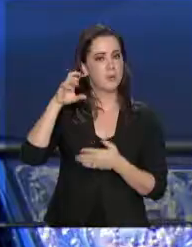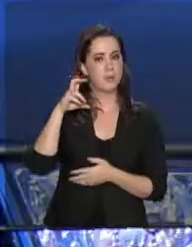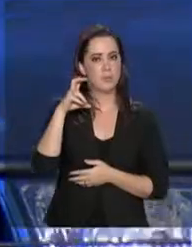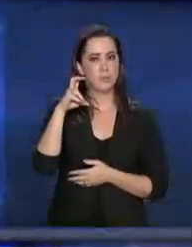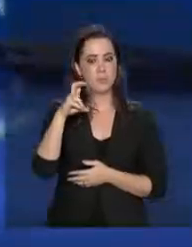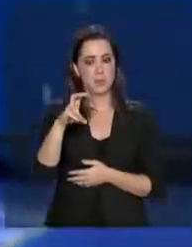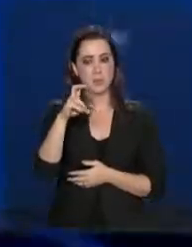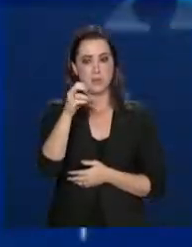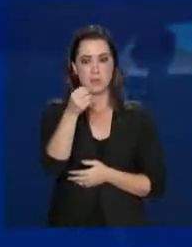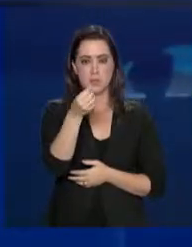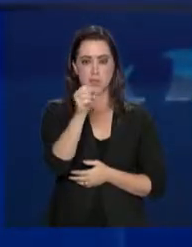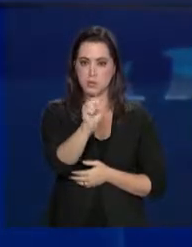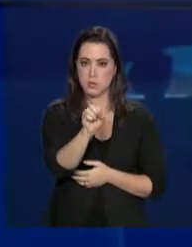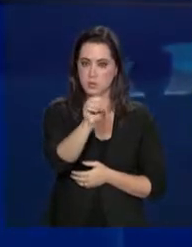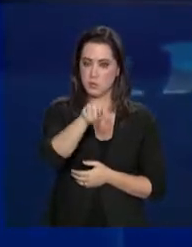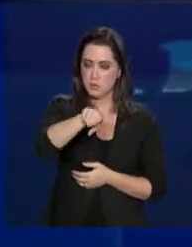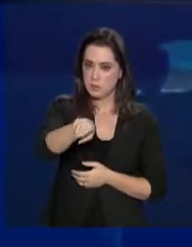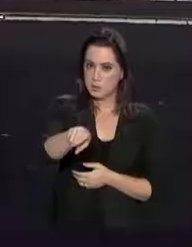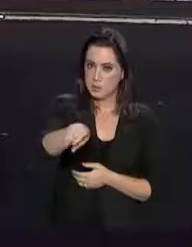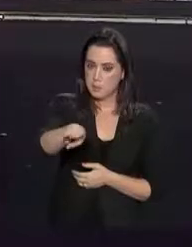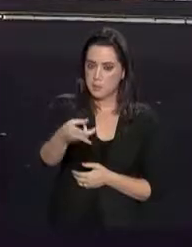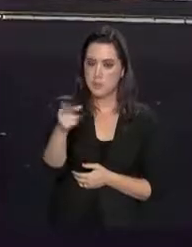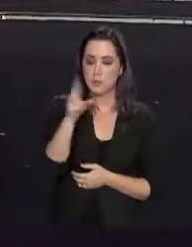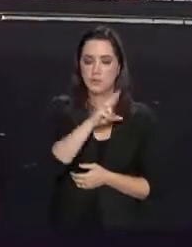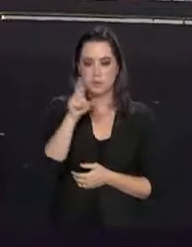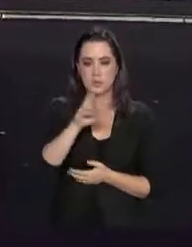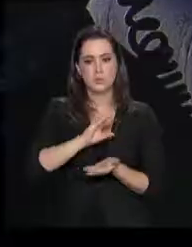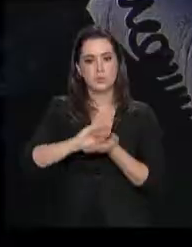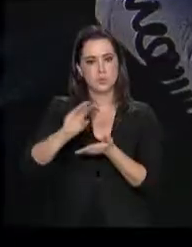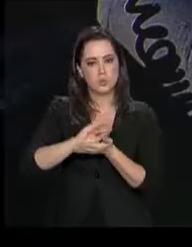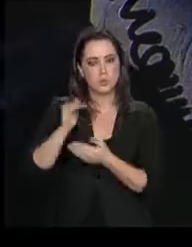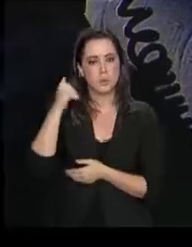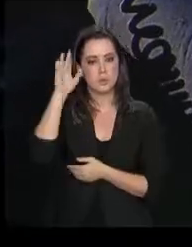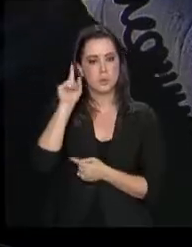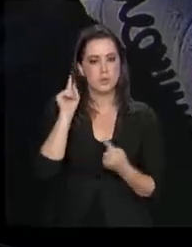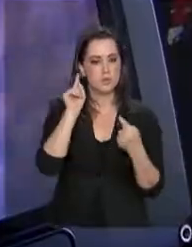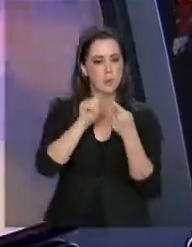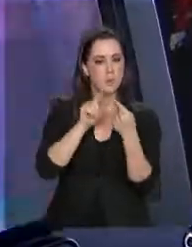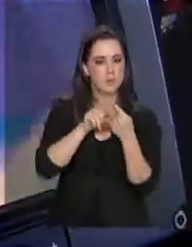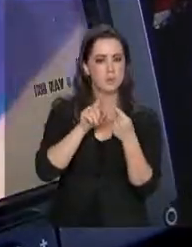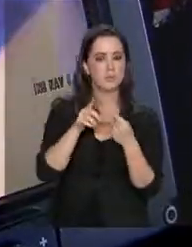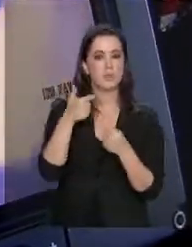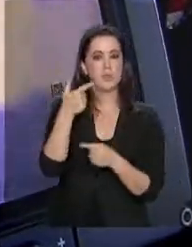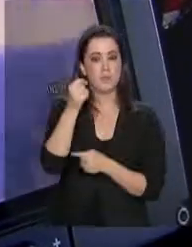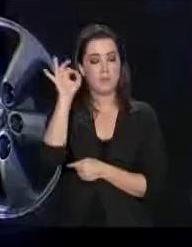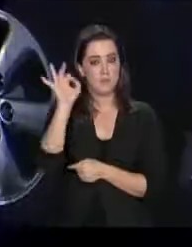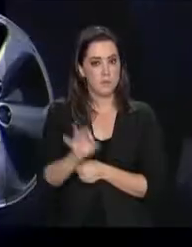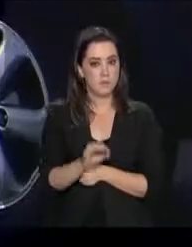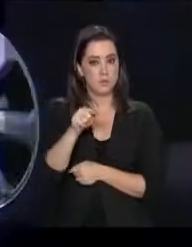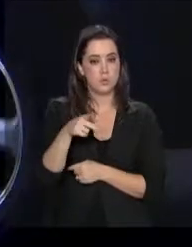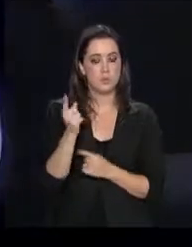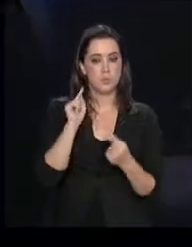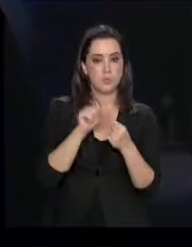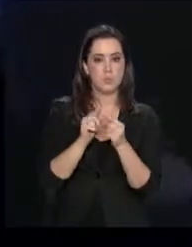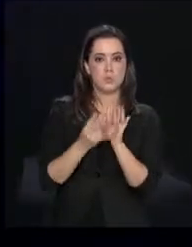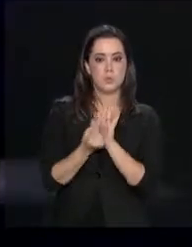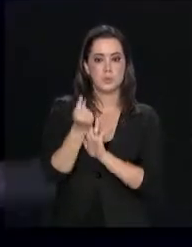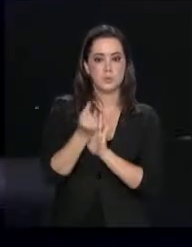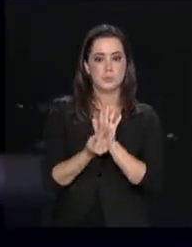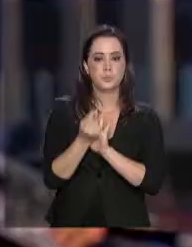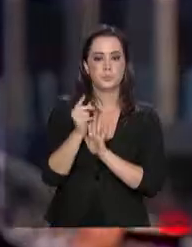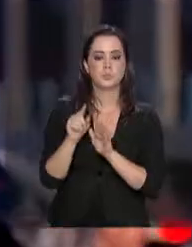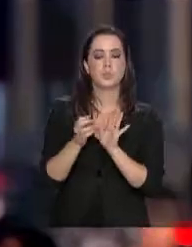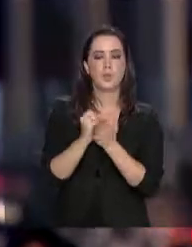580 milhões de reais em recursos adicionais. A ideia é que 20% da verba prevista nesta lei